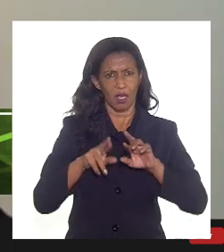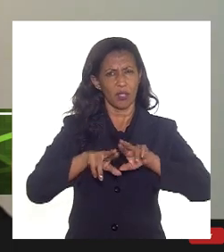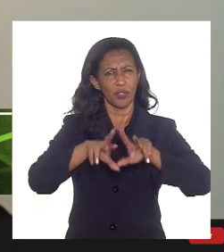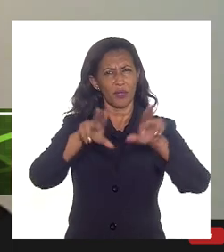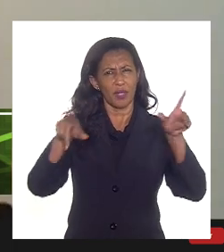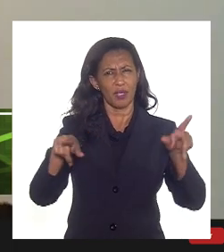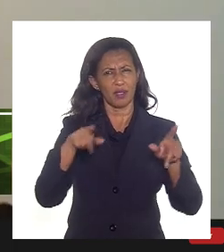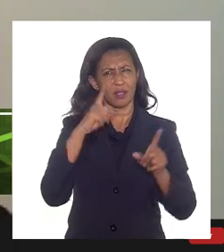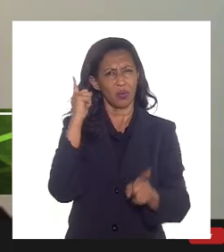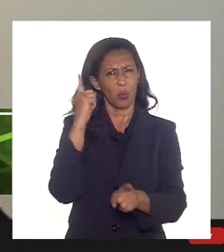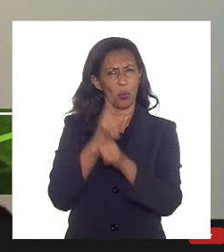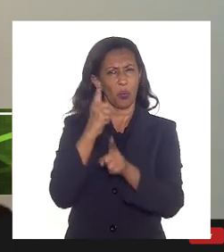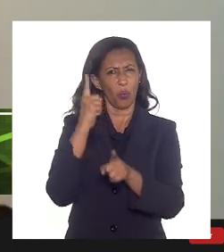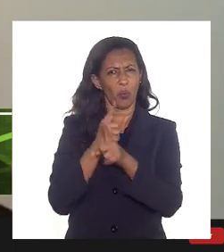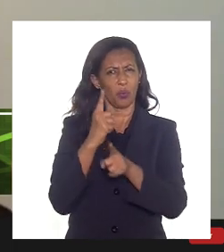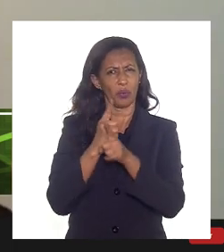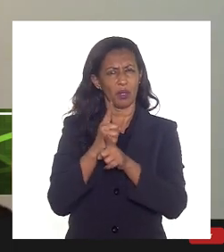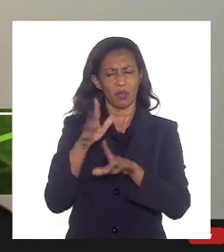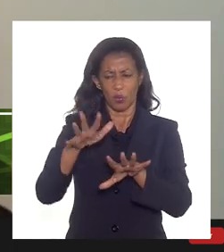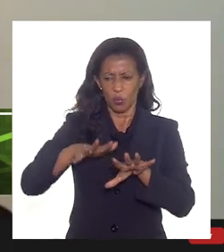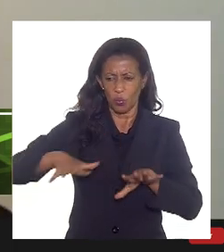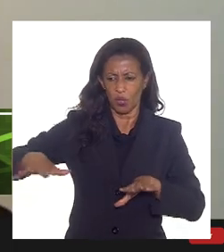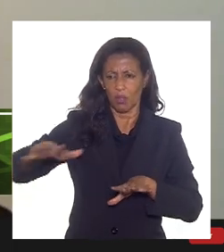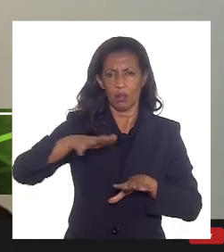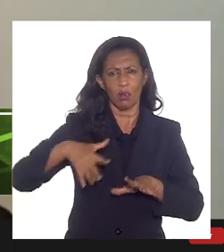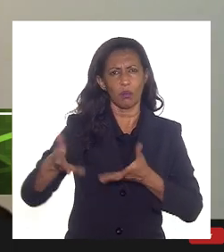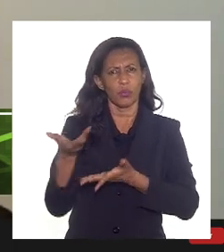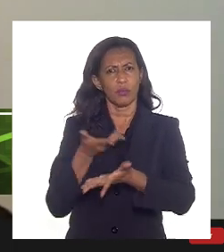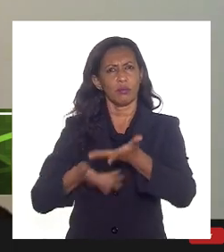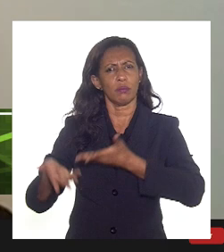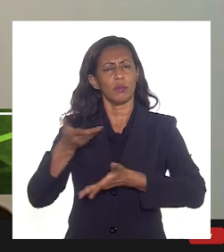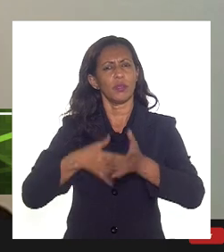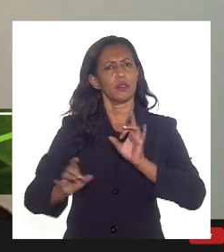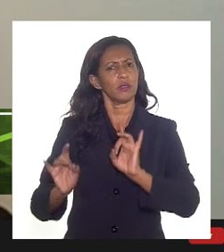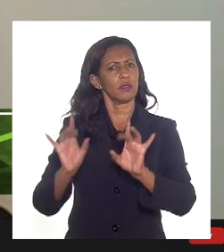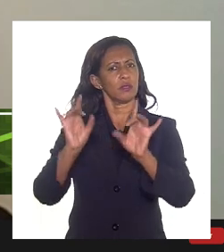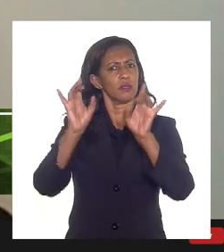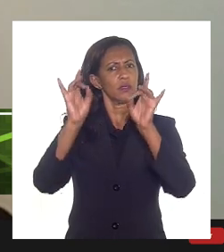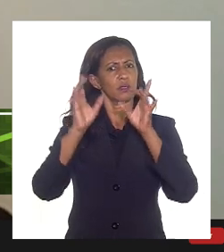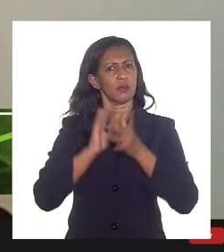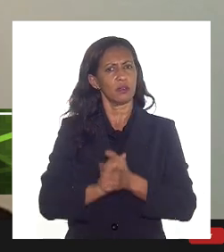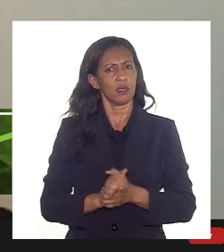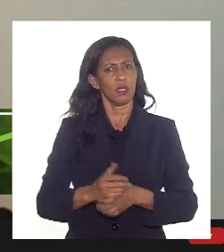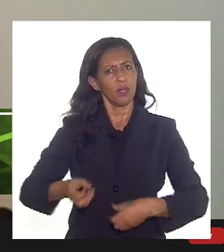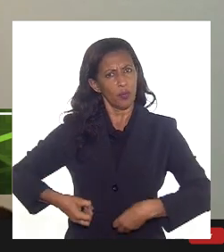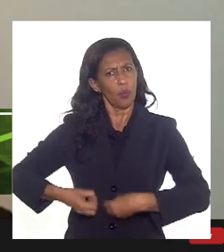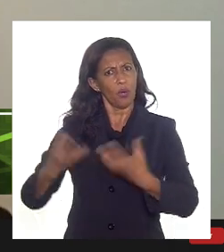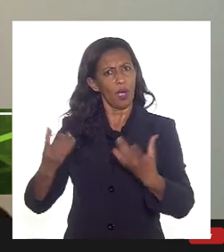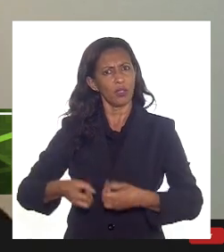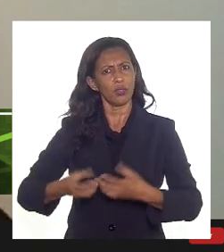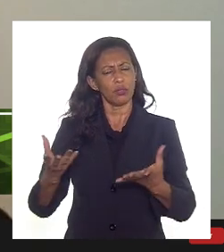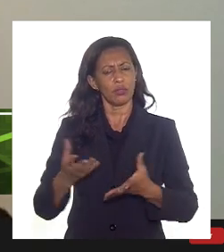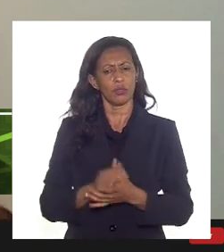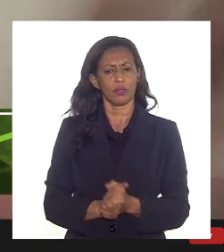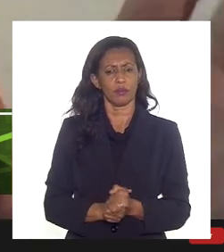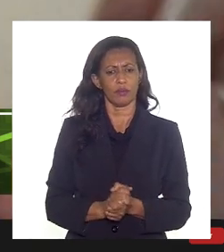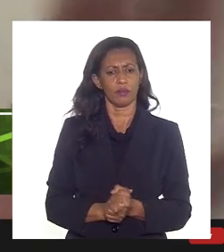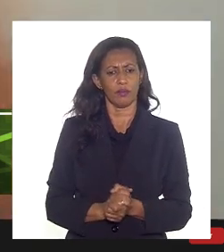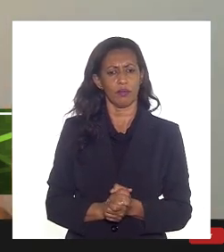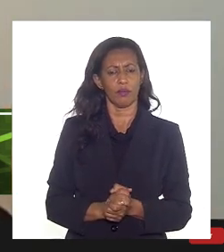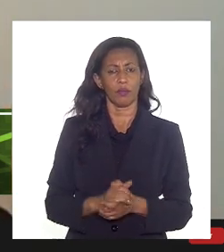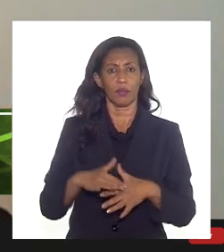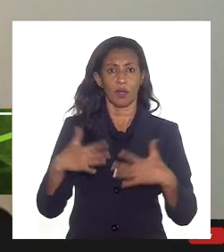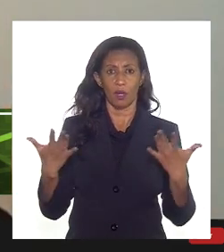encontraram estaria num campo de participação especial e aparentemente foi um gasto de depreciação então pela